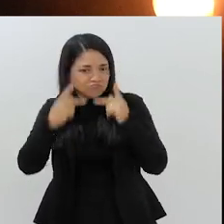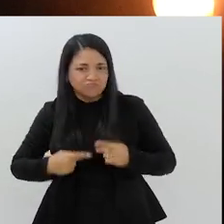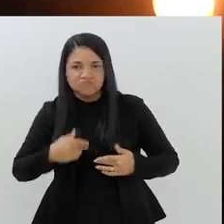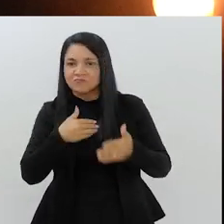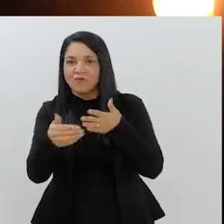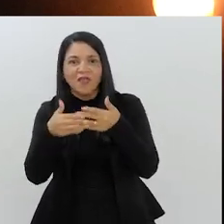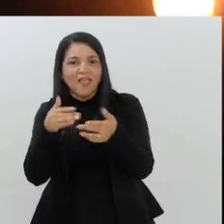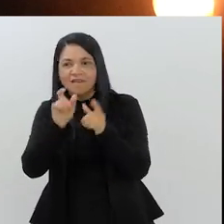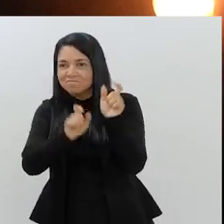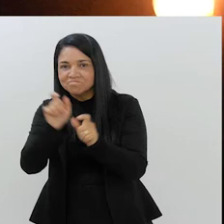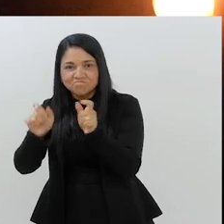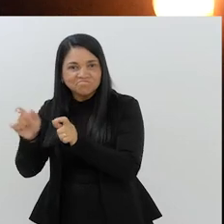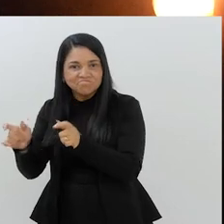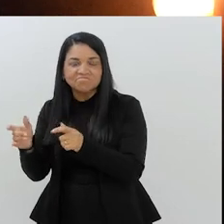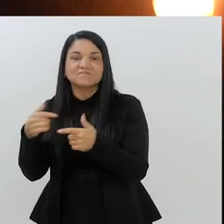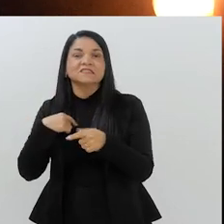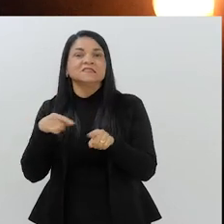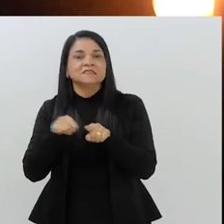qualquer um tem.